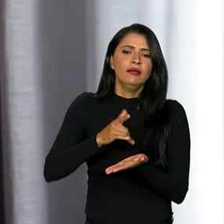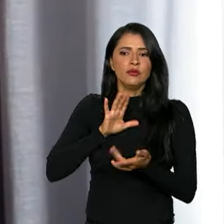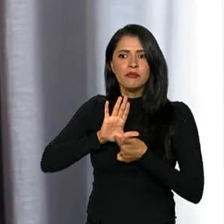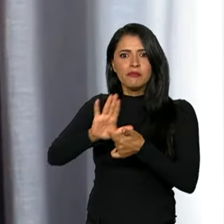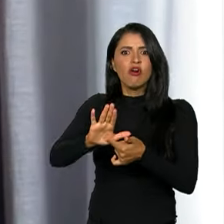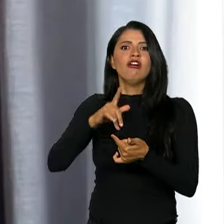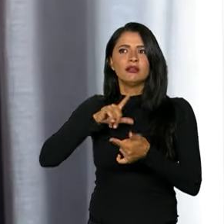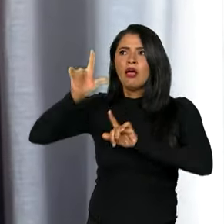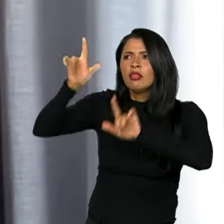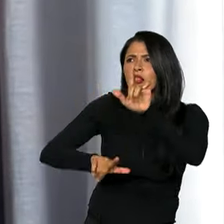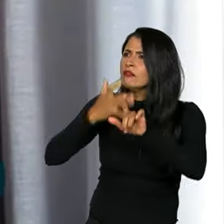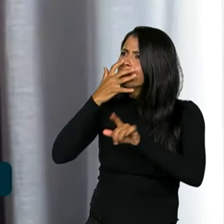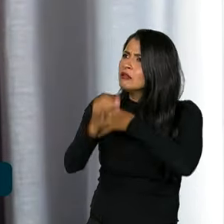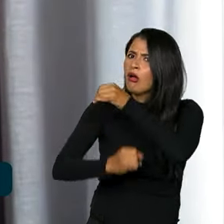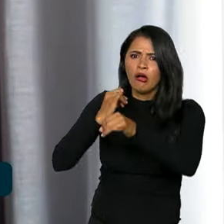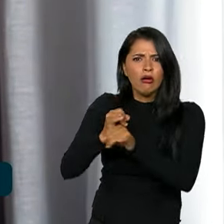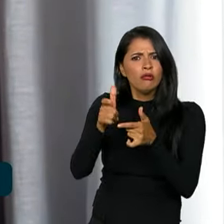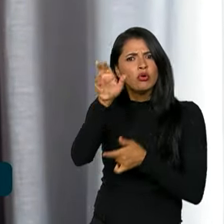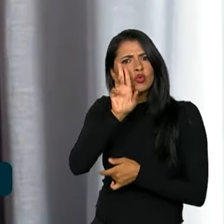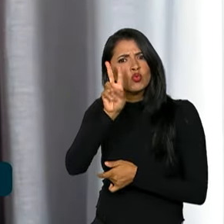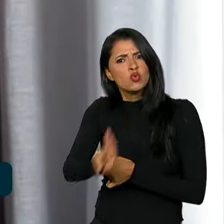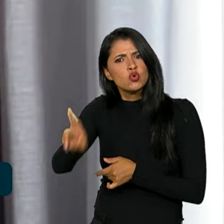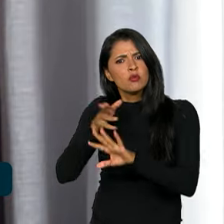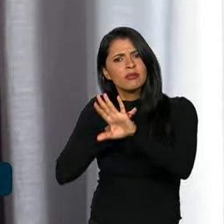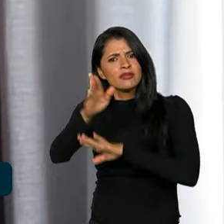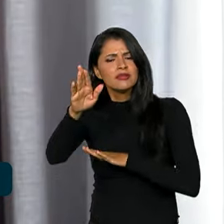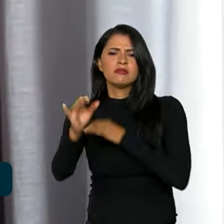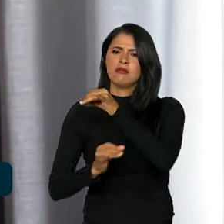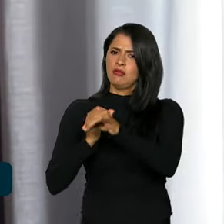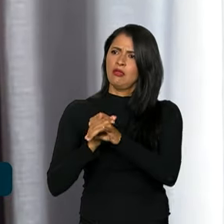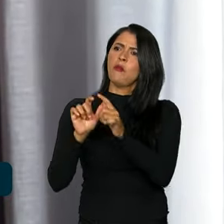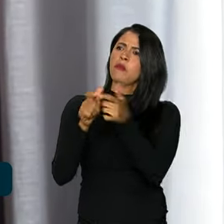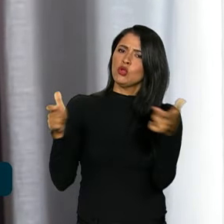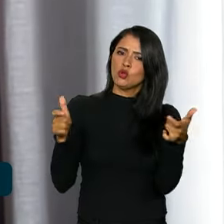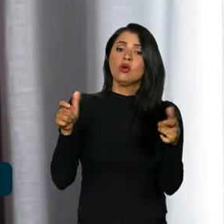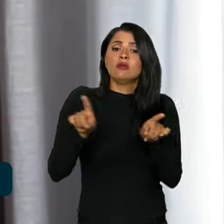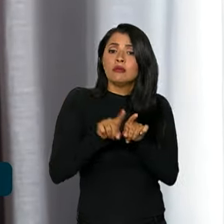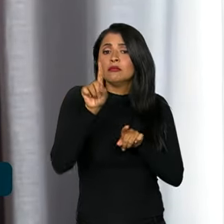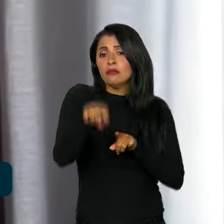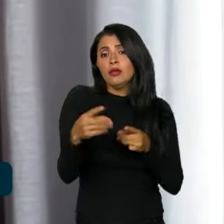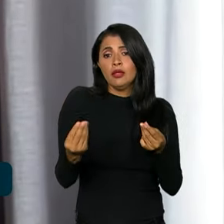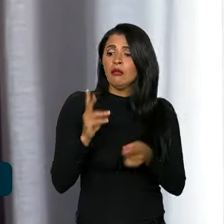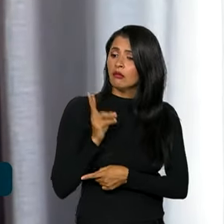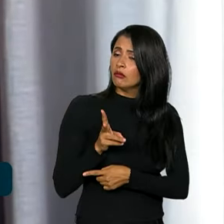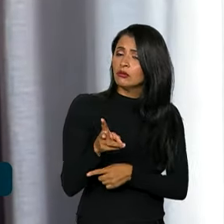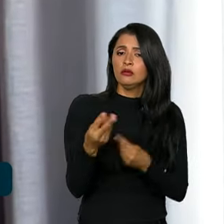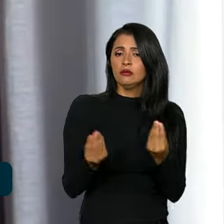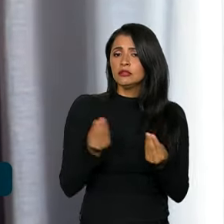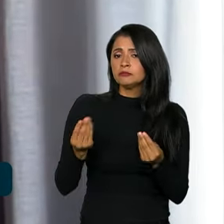utilização da televisão para acessar a internet. E, por outro lado, uma redução contínua